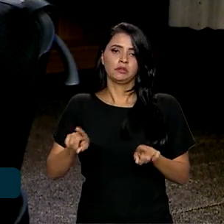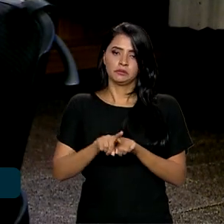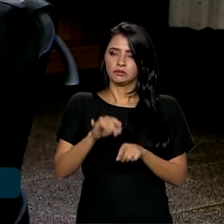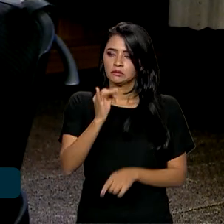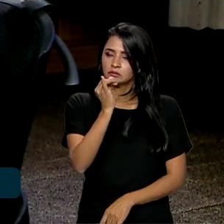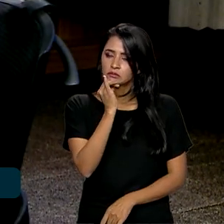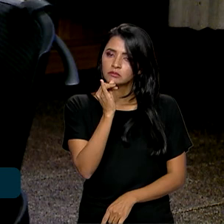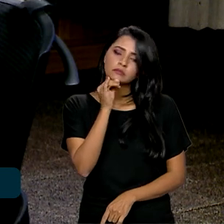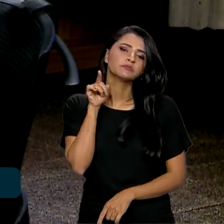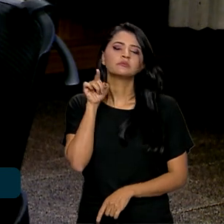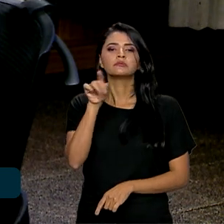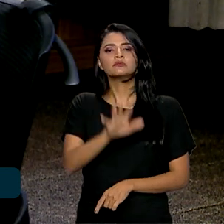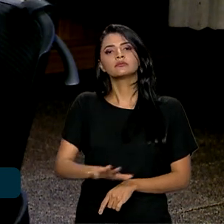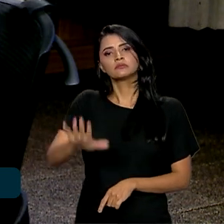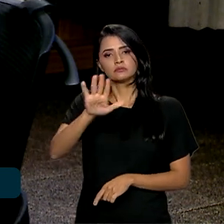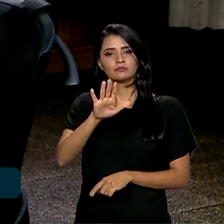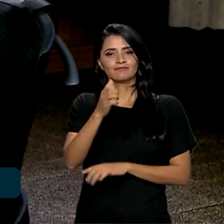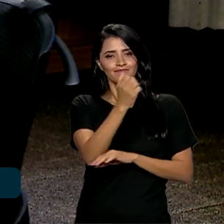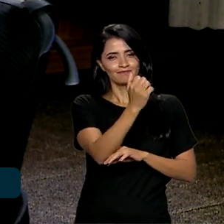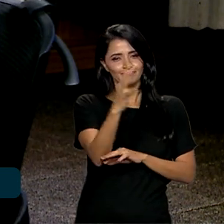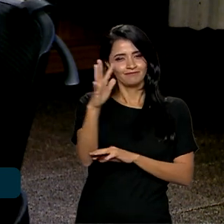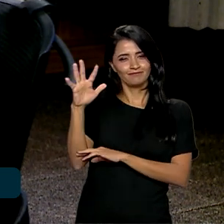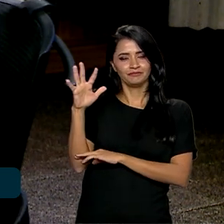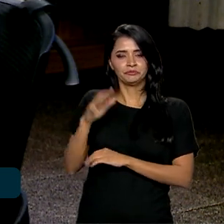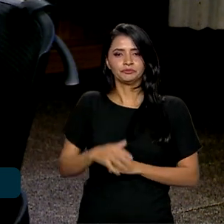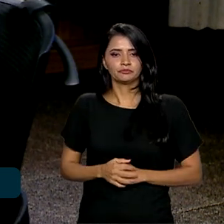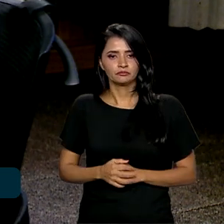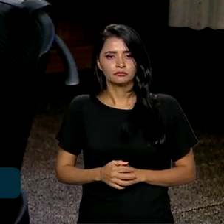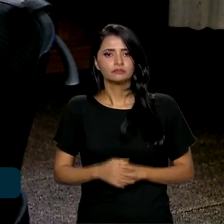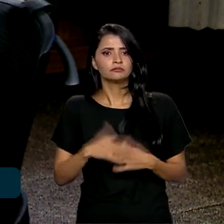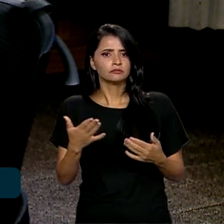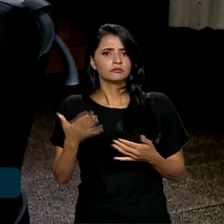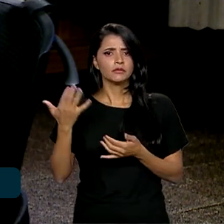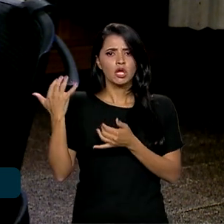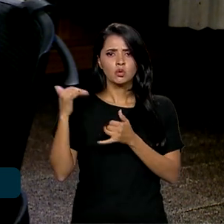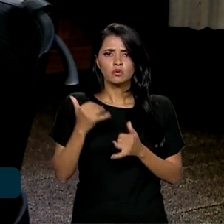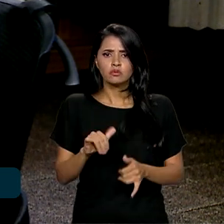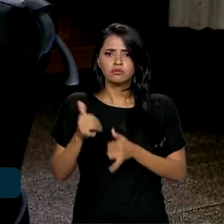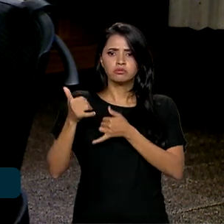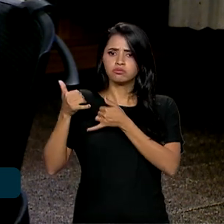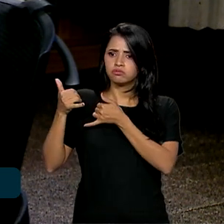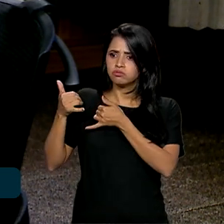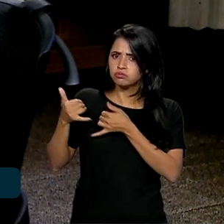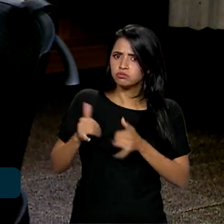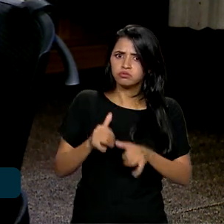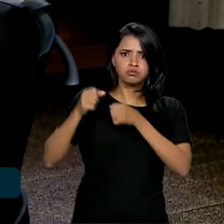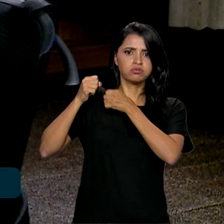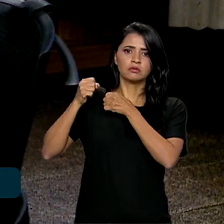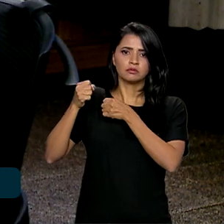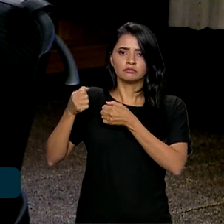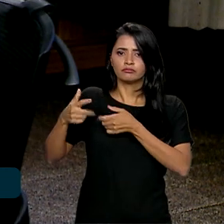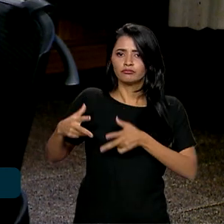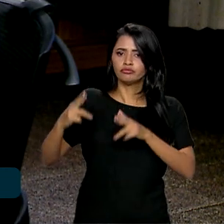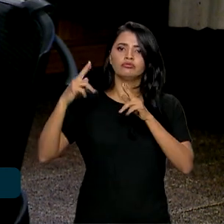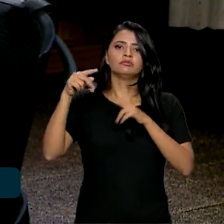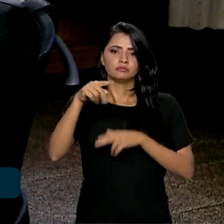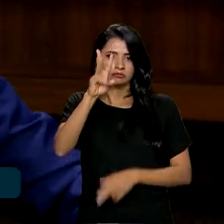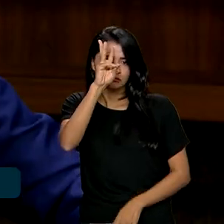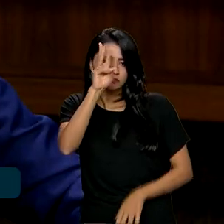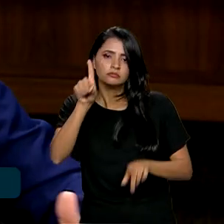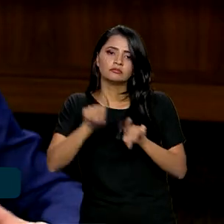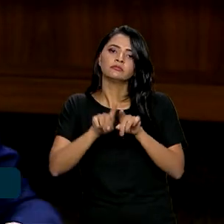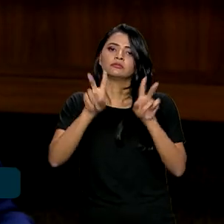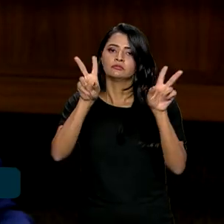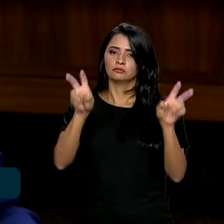exemplo, para a área ambiental. A interrupção da transmissão de energia no país nesta terça-feira também foi